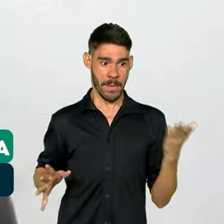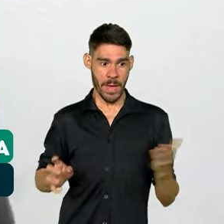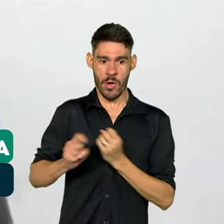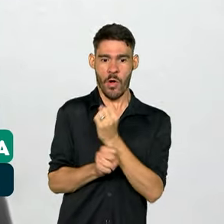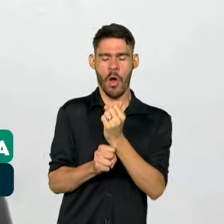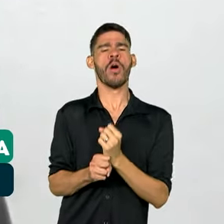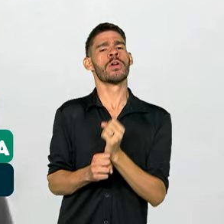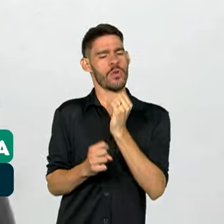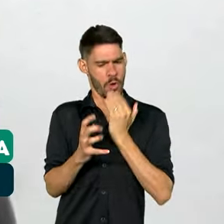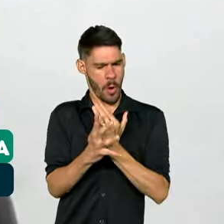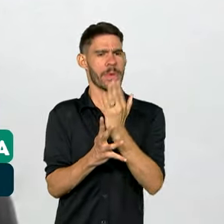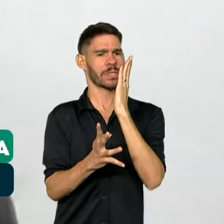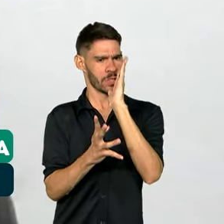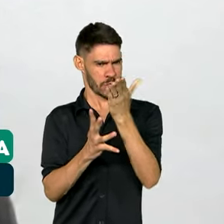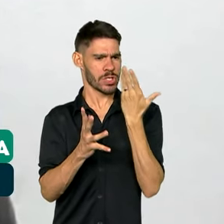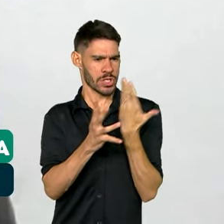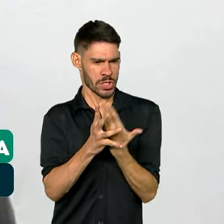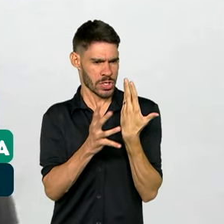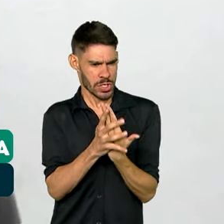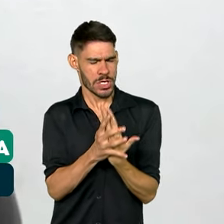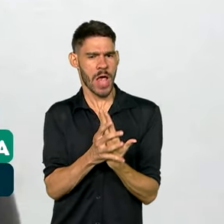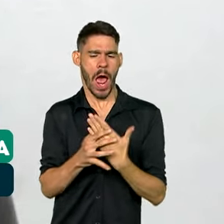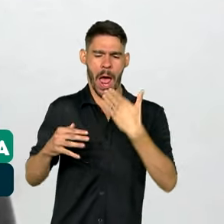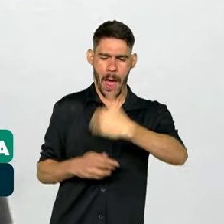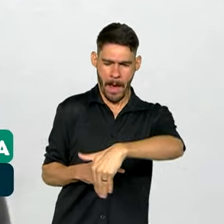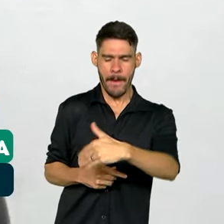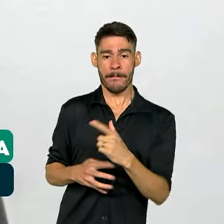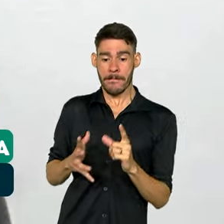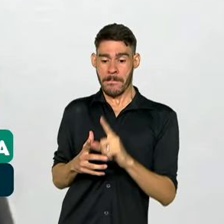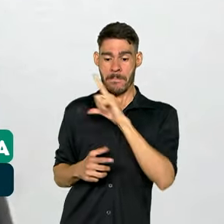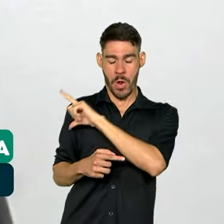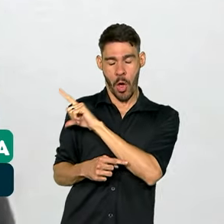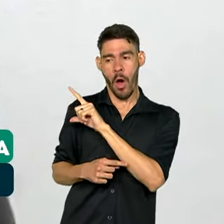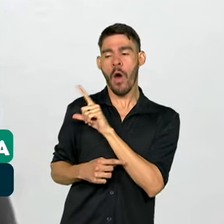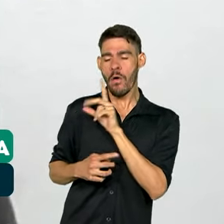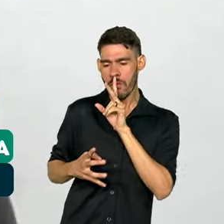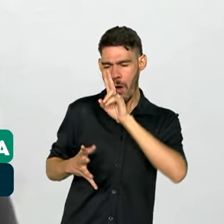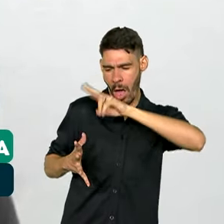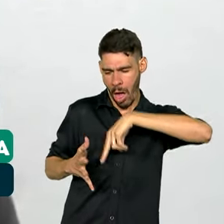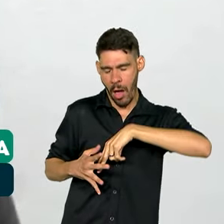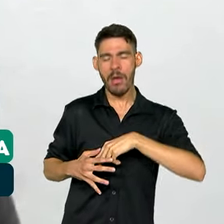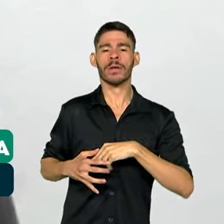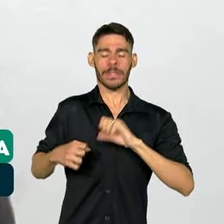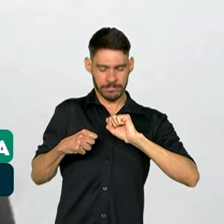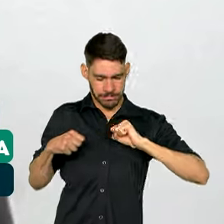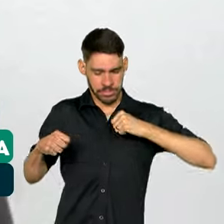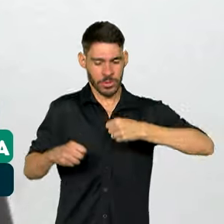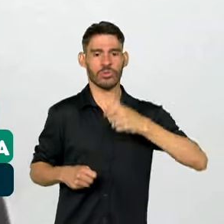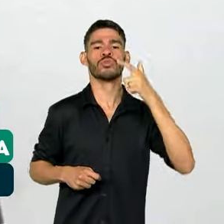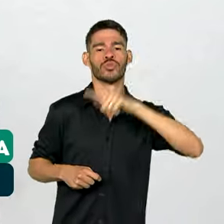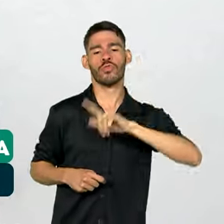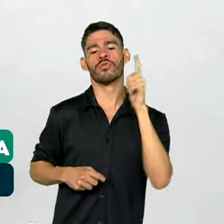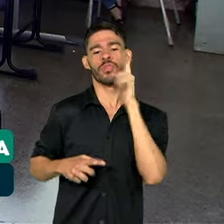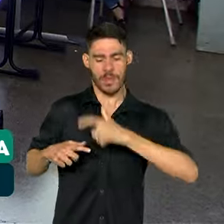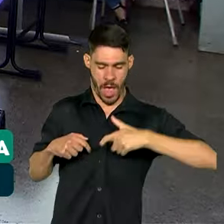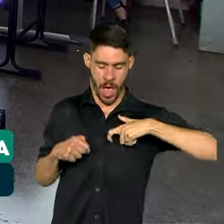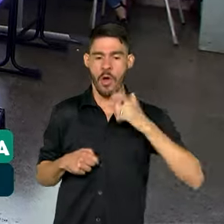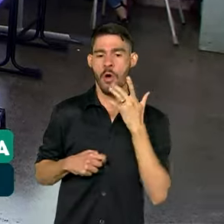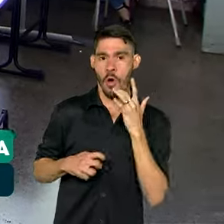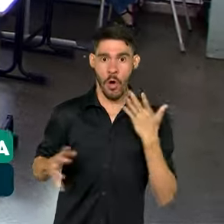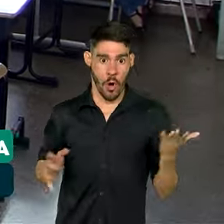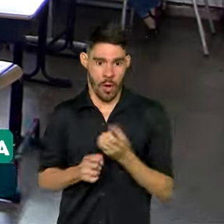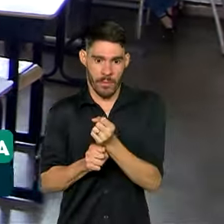estudando, já estou consultando provas anteriores, já estou fazendo o meu máximo para conseguir, mais uma vez, uma medalha de ouro neste ano.